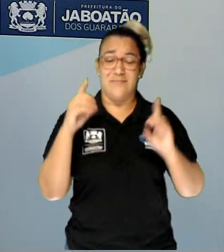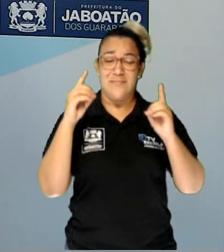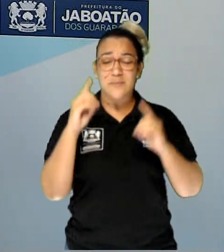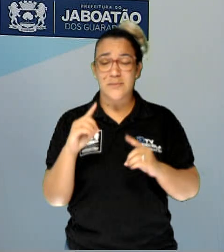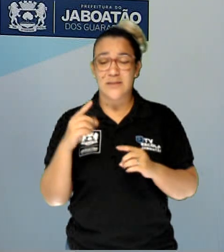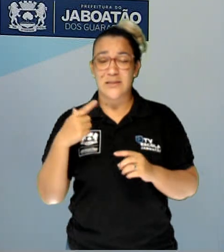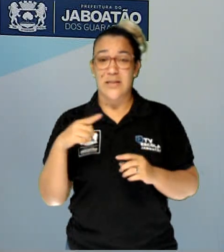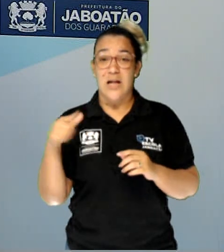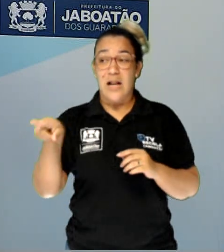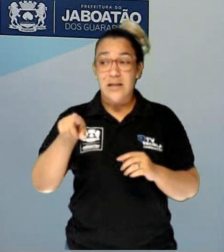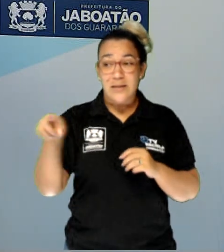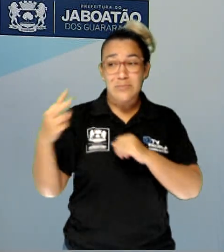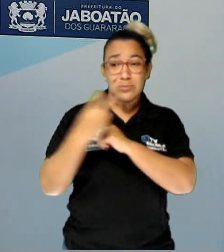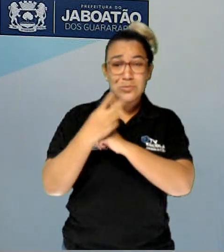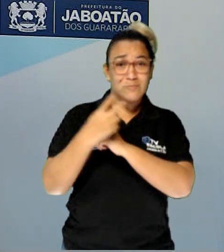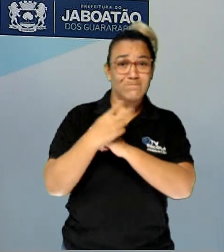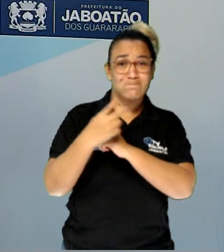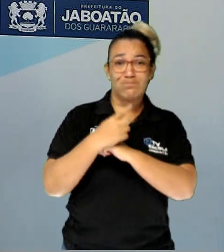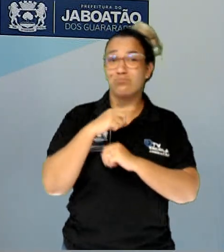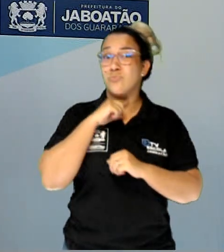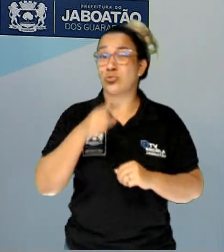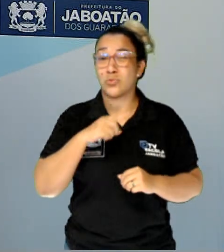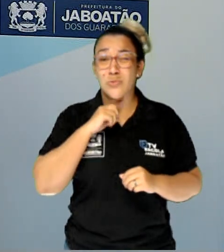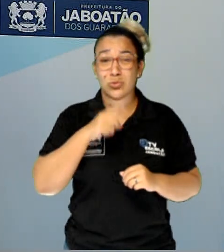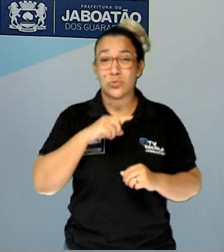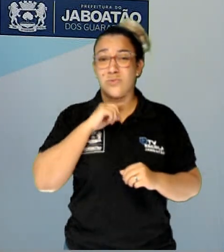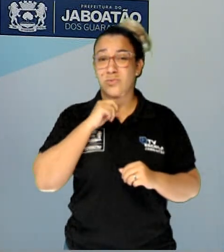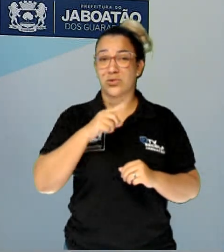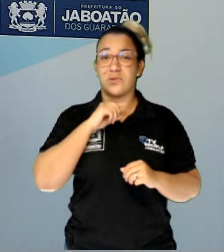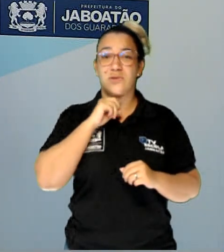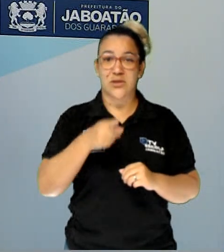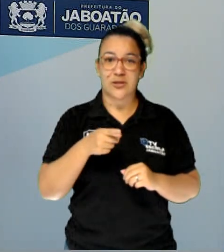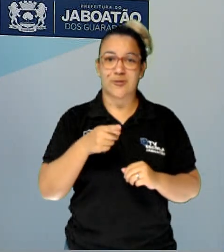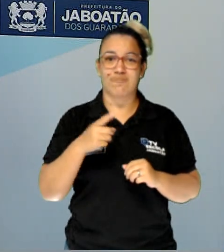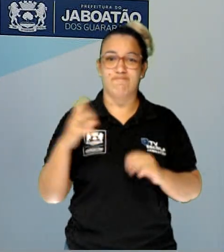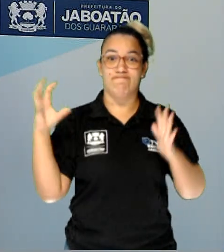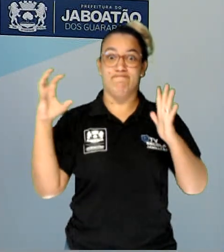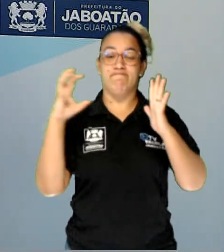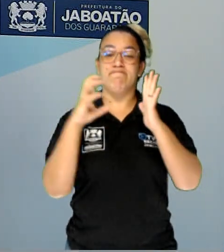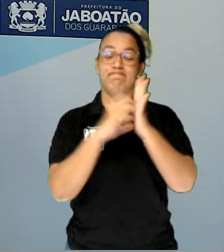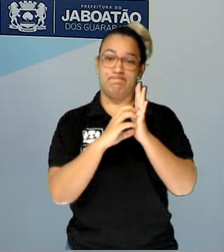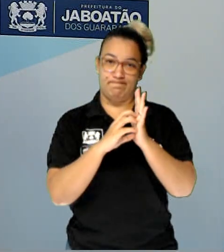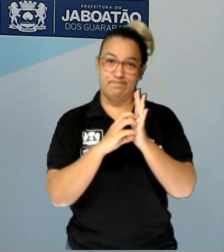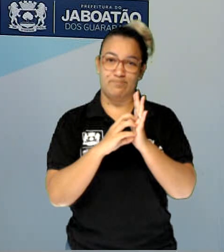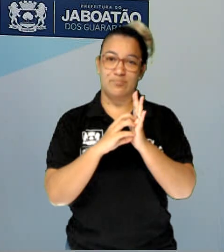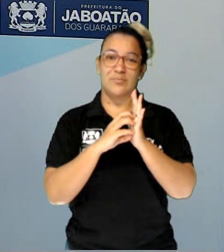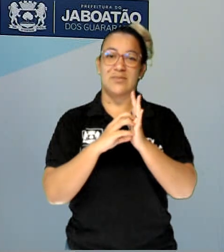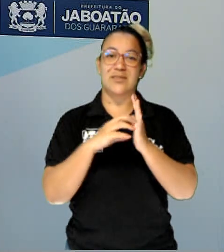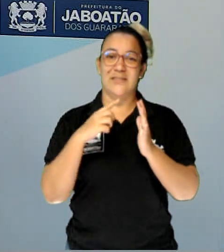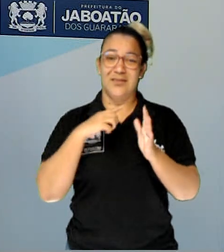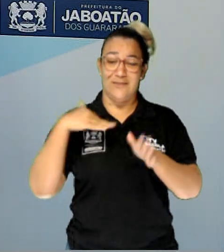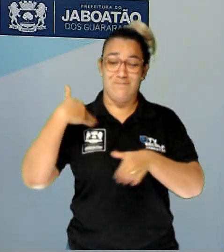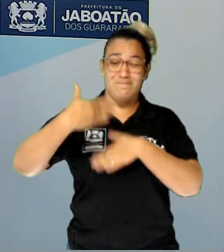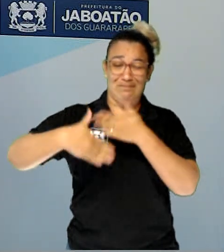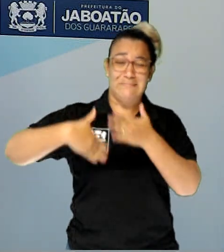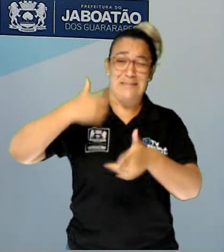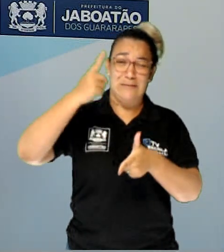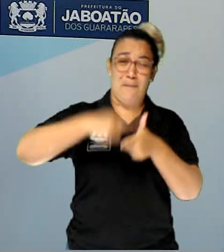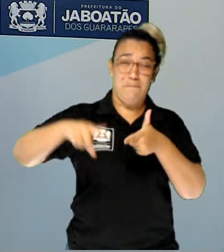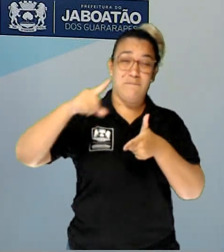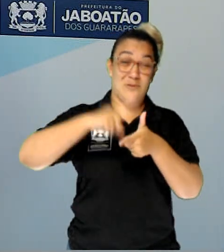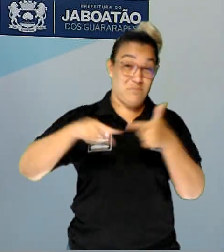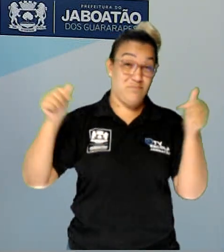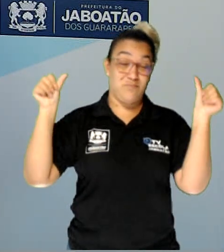Ou seja, quem era para defender o corpo passa a ser atacado. E isso gera uma série de problemas,